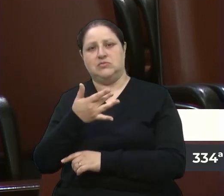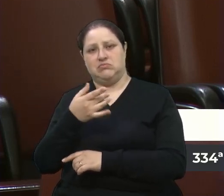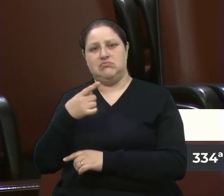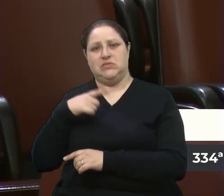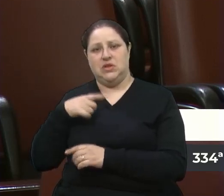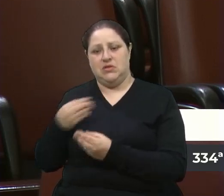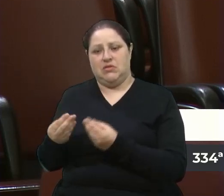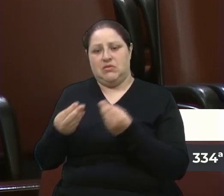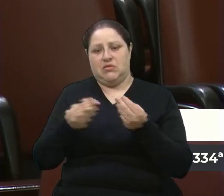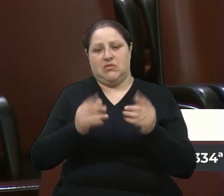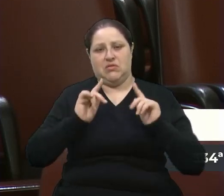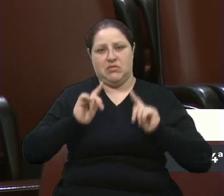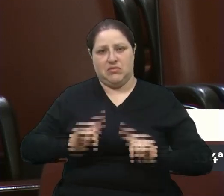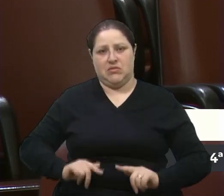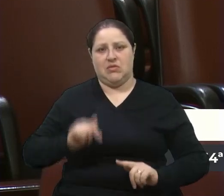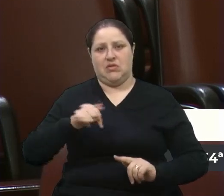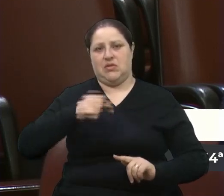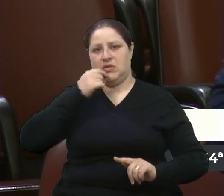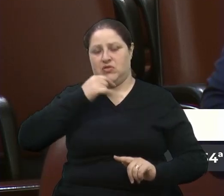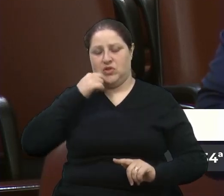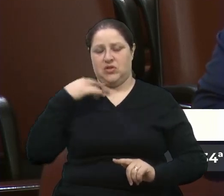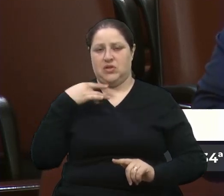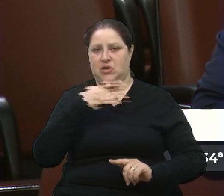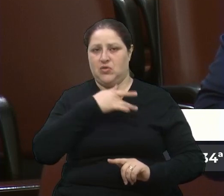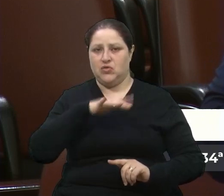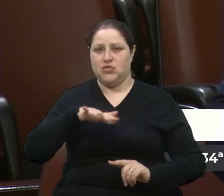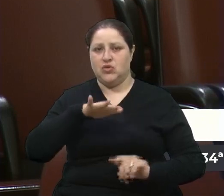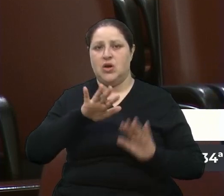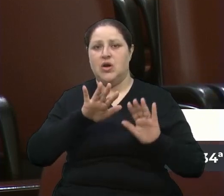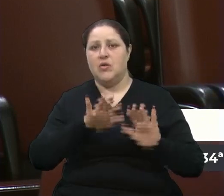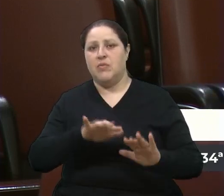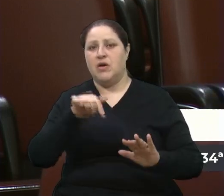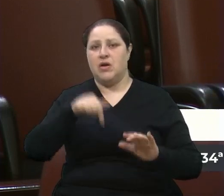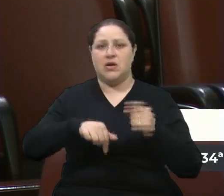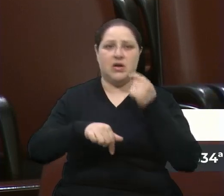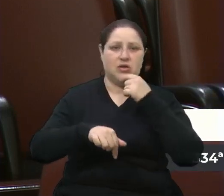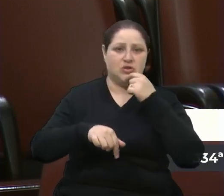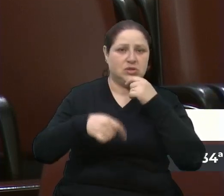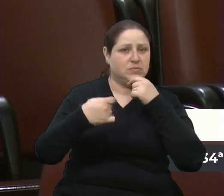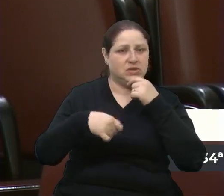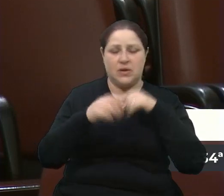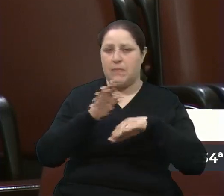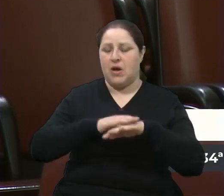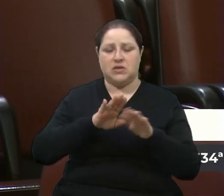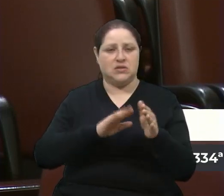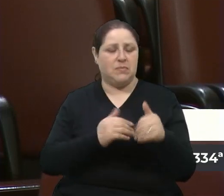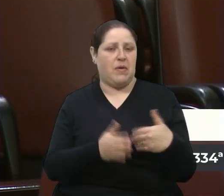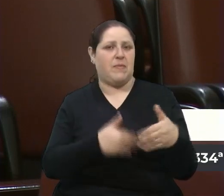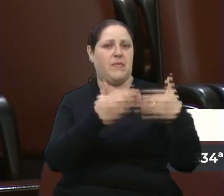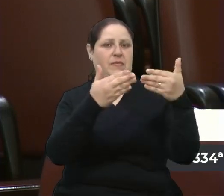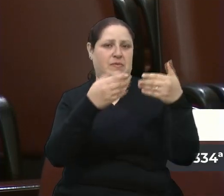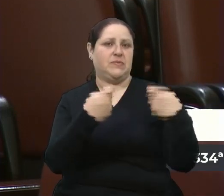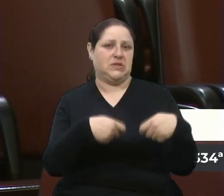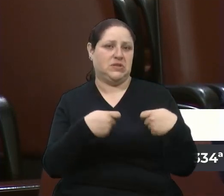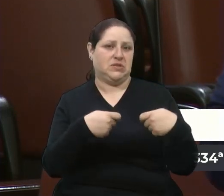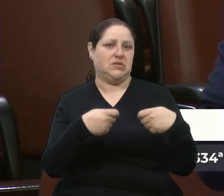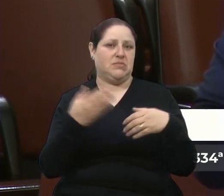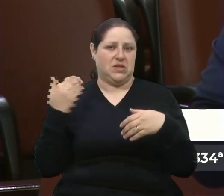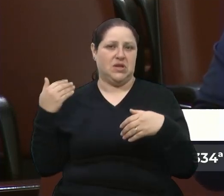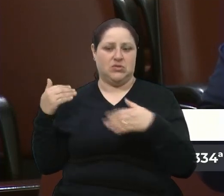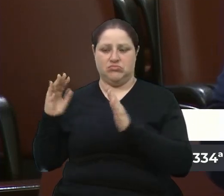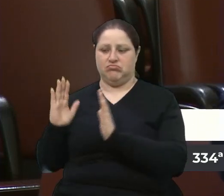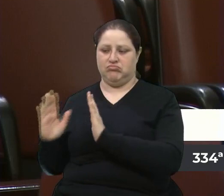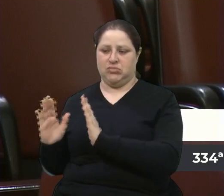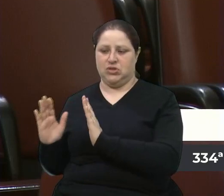Caxias do Sul, da saúde, mas Caxias do Sul ainda precisava evoluir. Hoje eu vejo